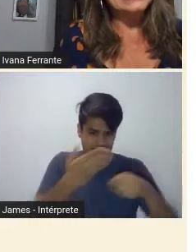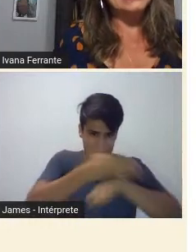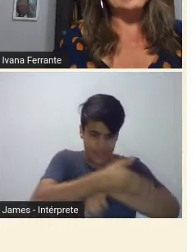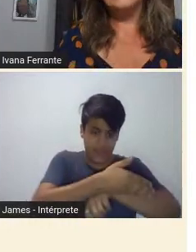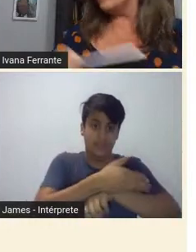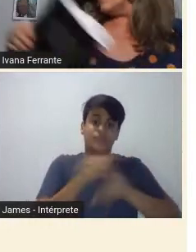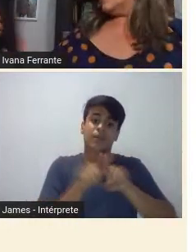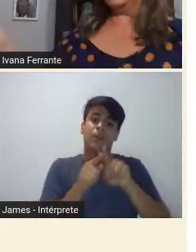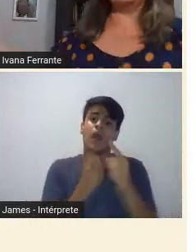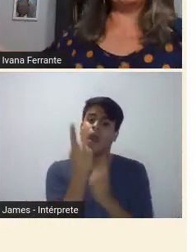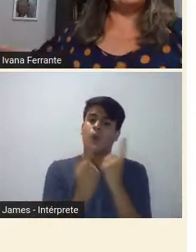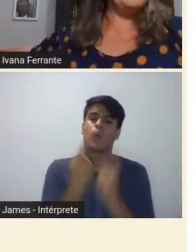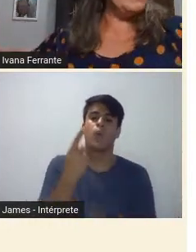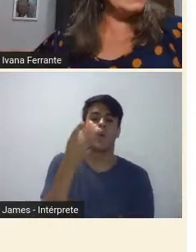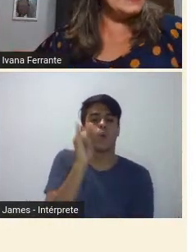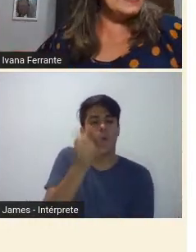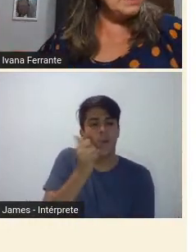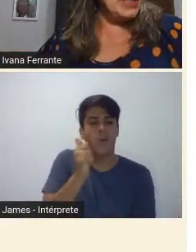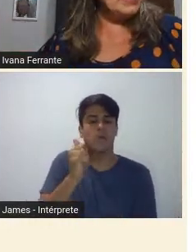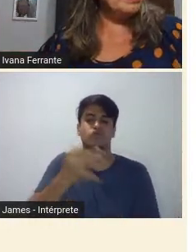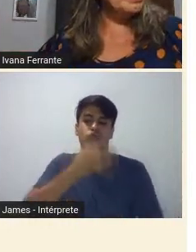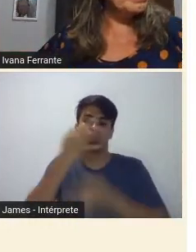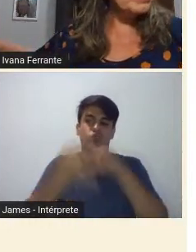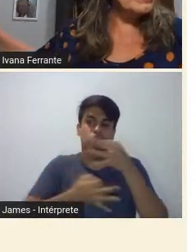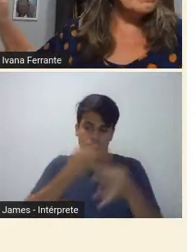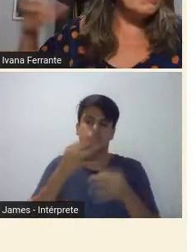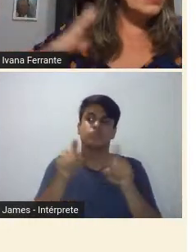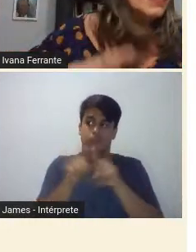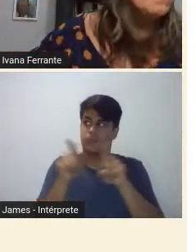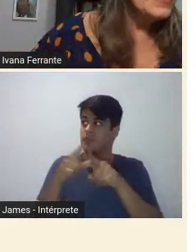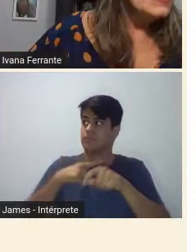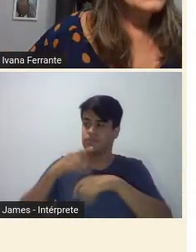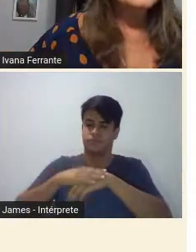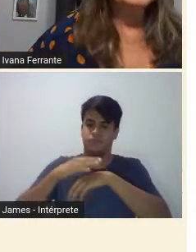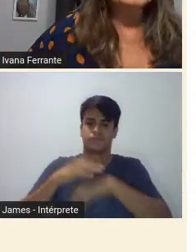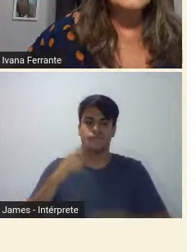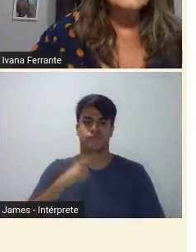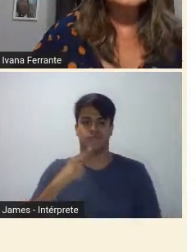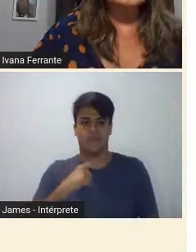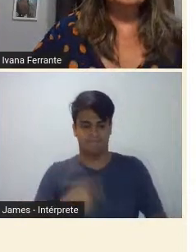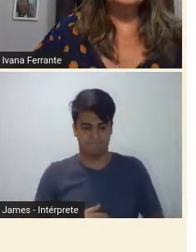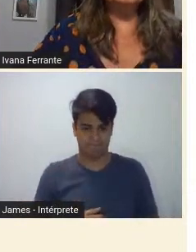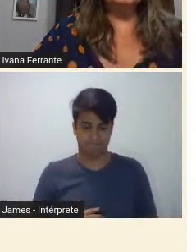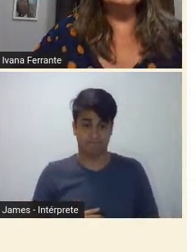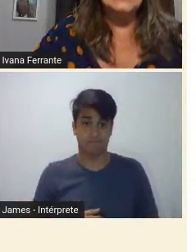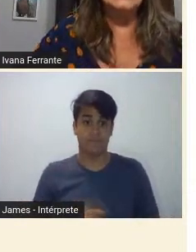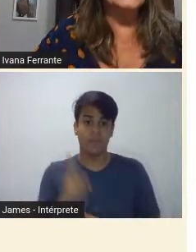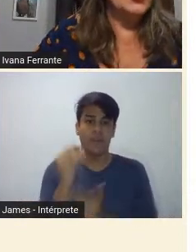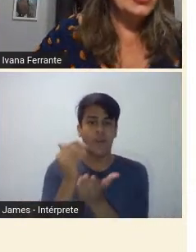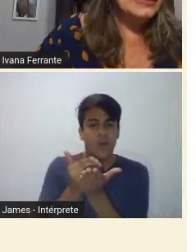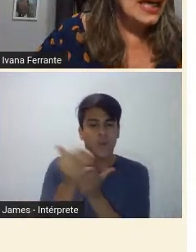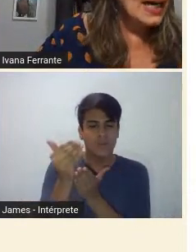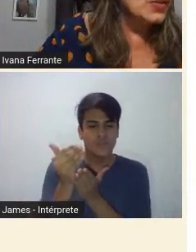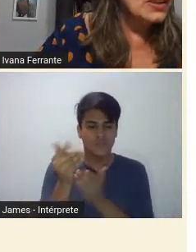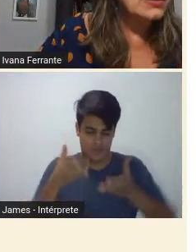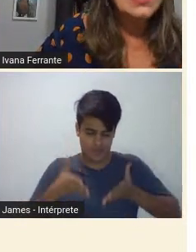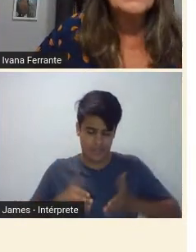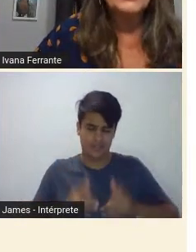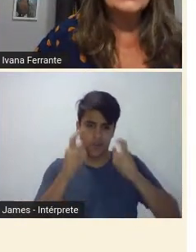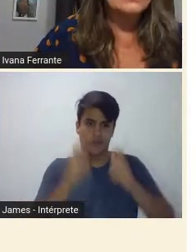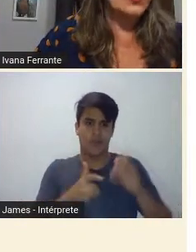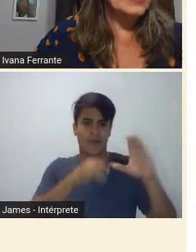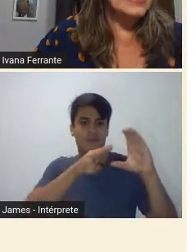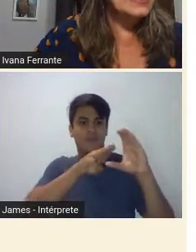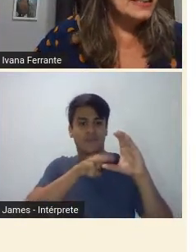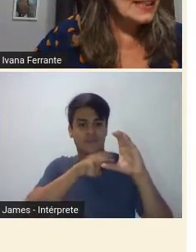crítica literária que ele fazia também. Então, ele nasce nessa cidade de Montes Claros